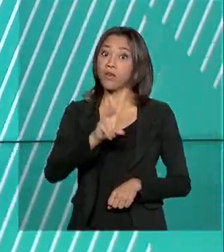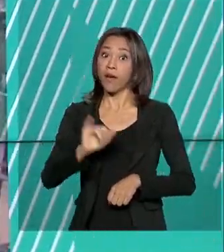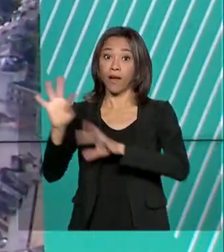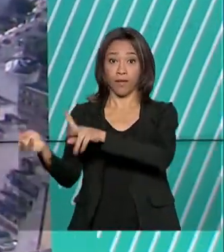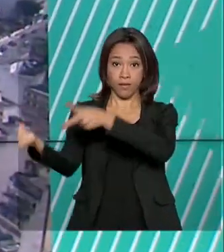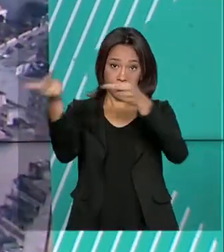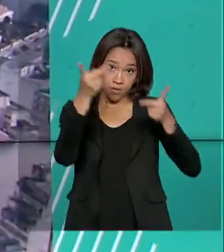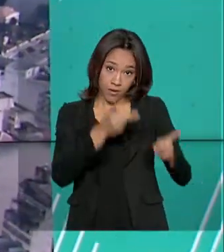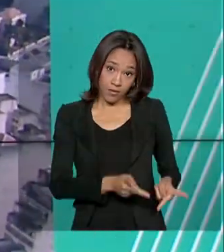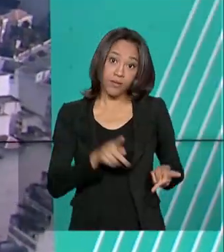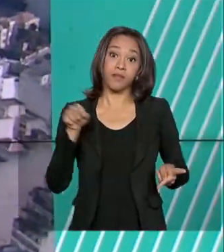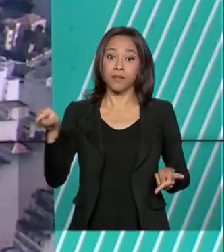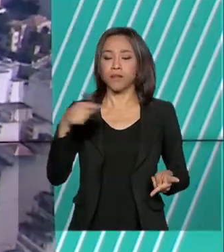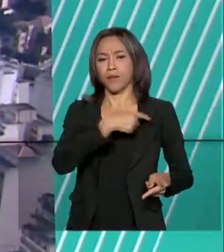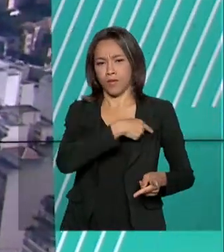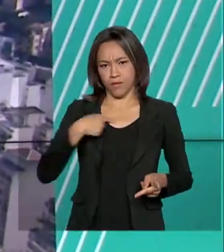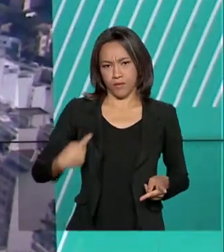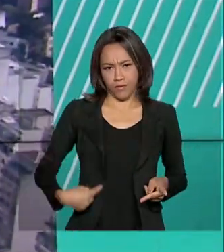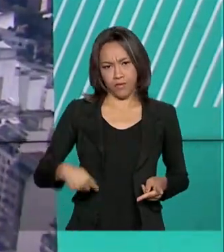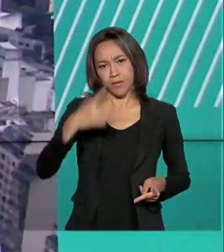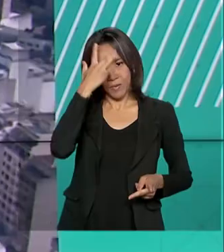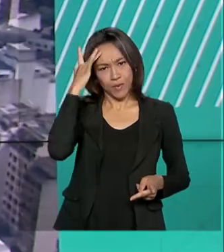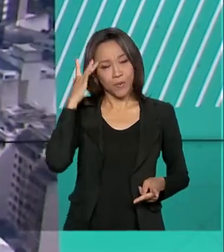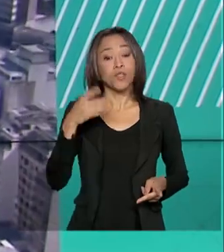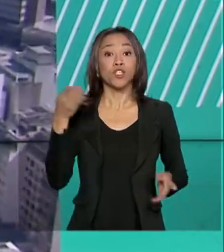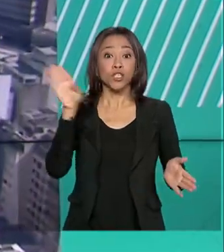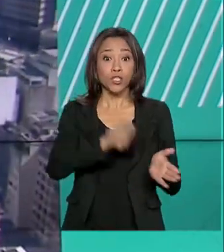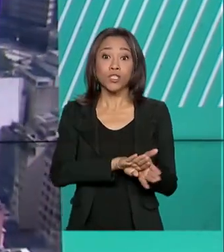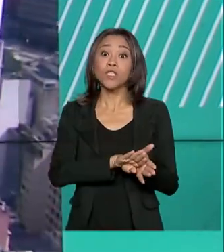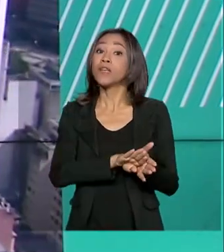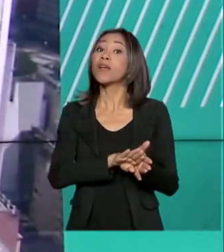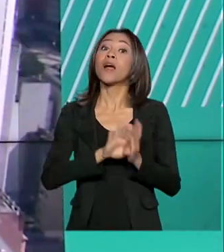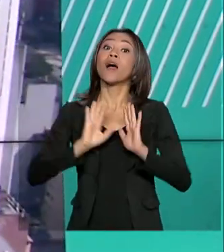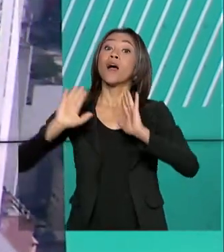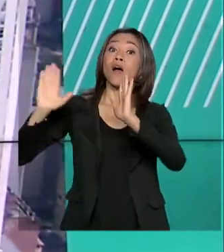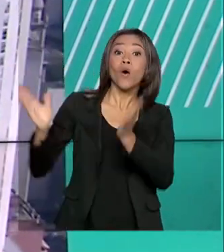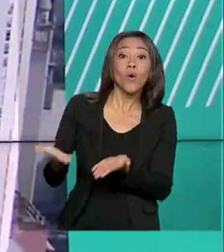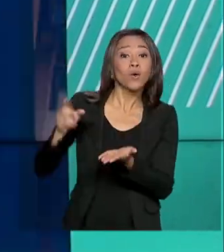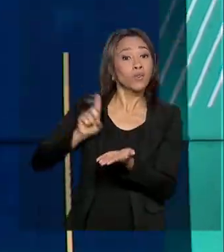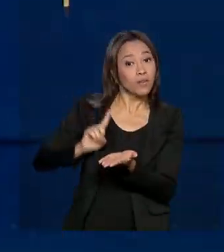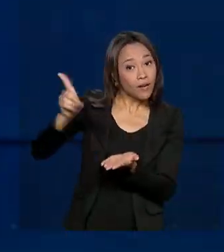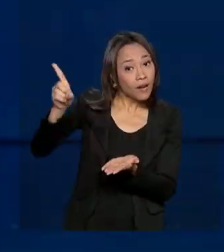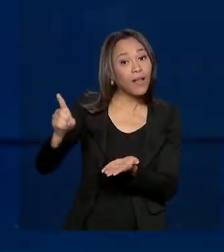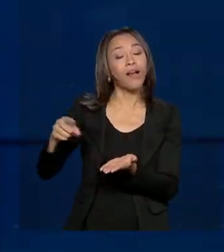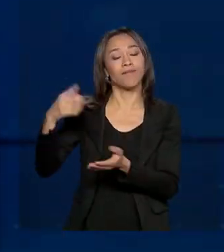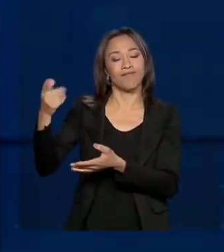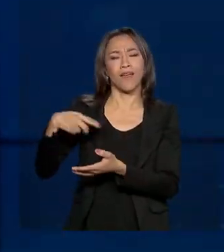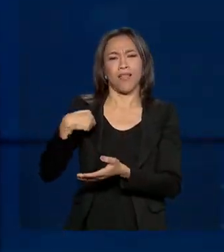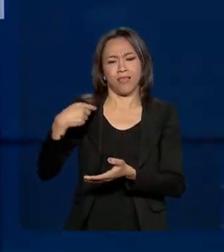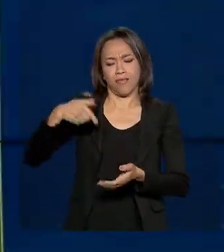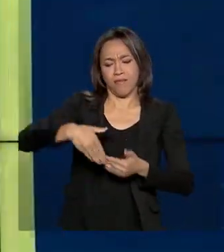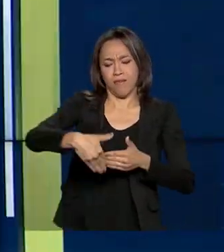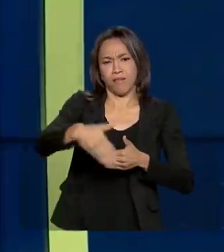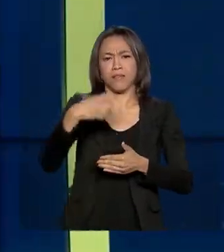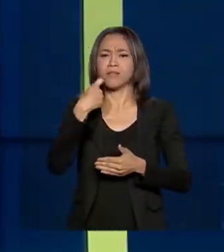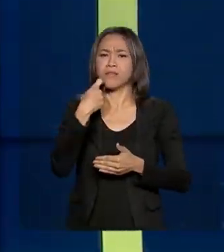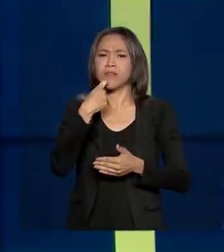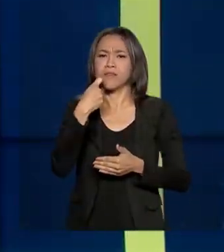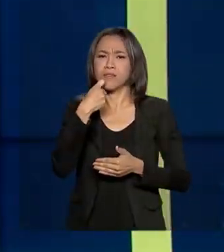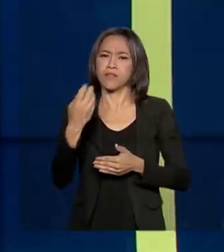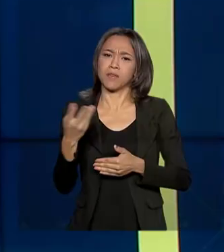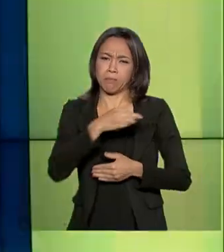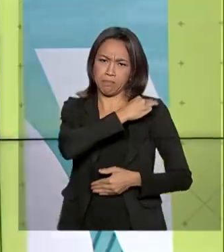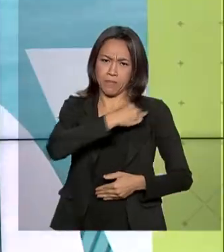brasileiros da China chegam hoje ao Han. Os ministros da Defesa e da Saúde visitam nesta sexta-feira a base aérea de